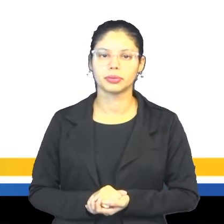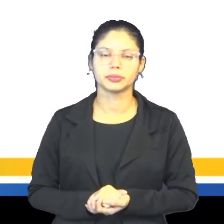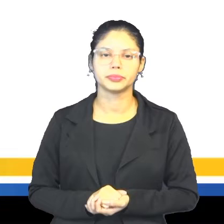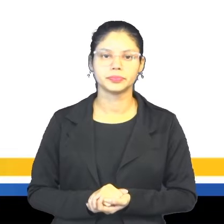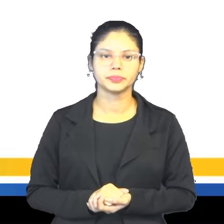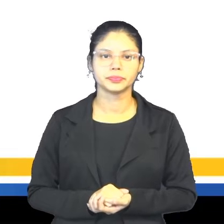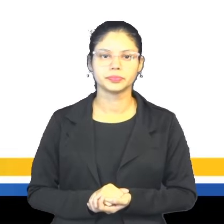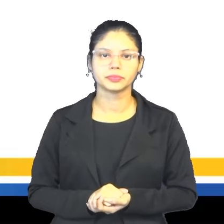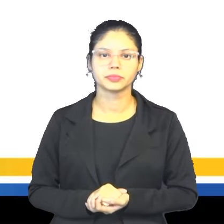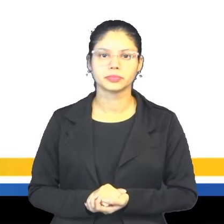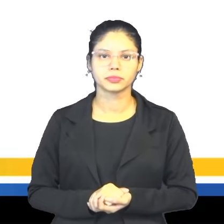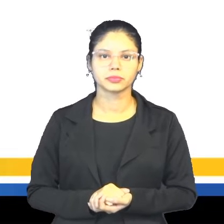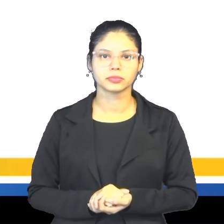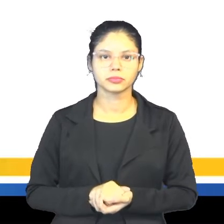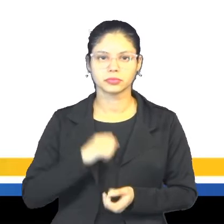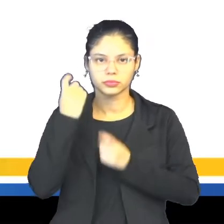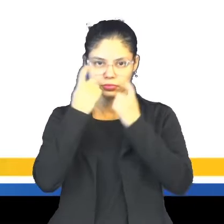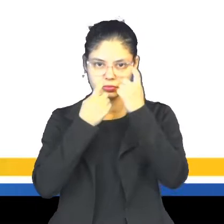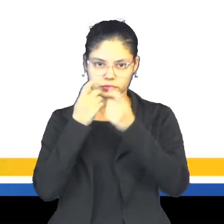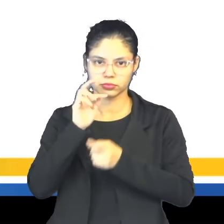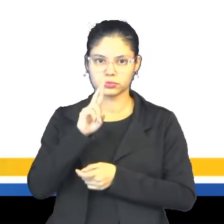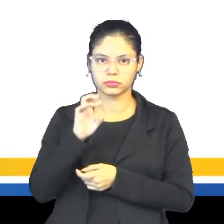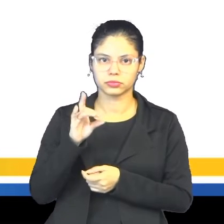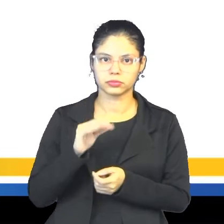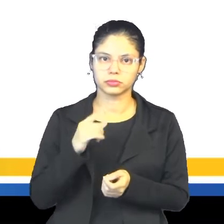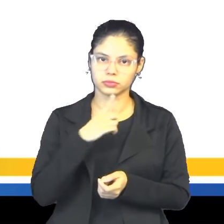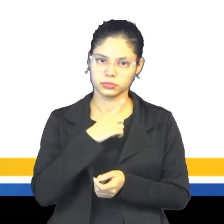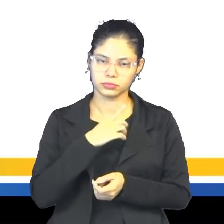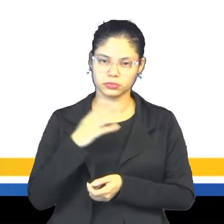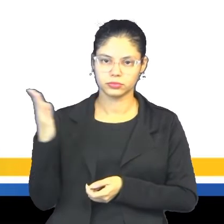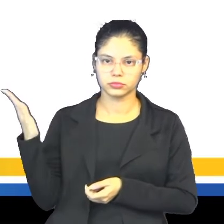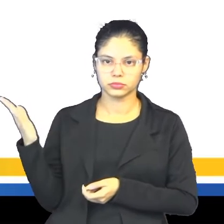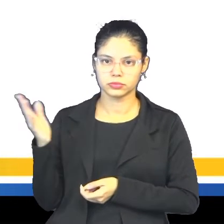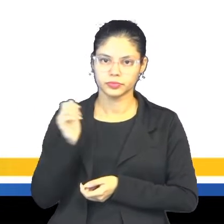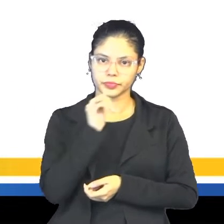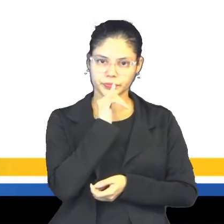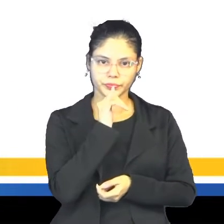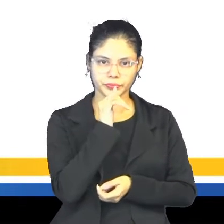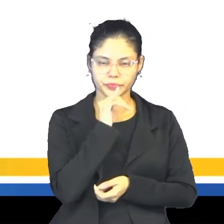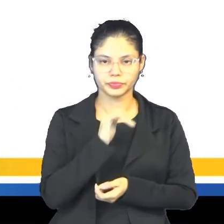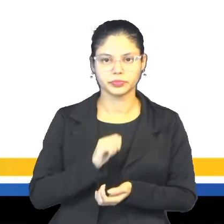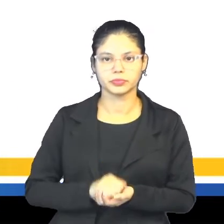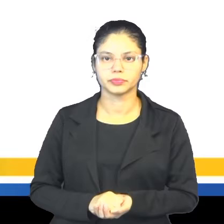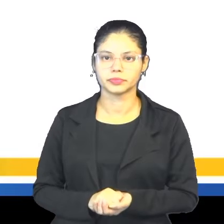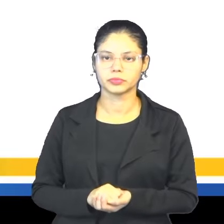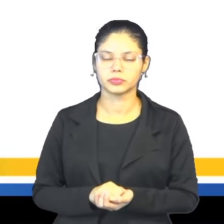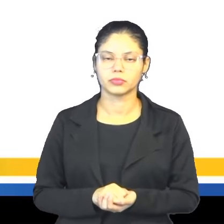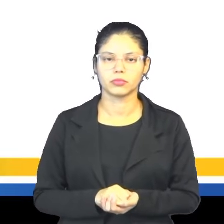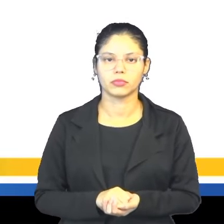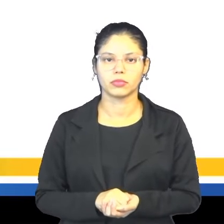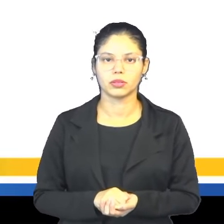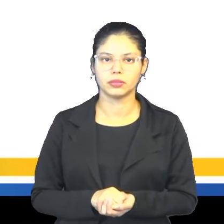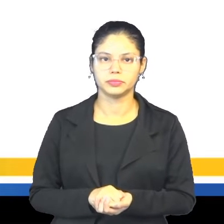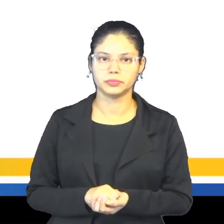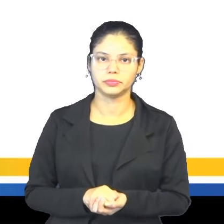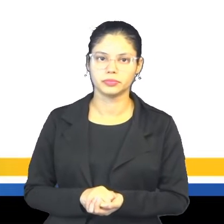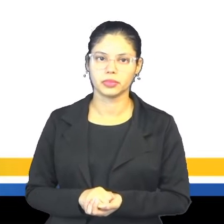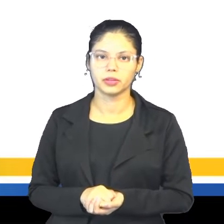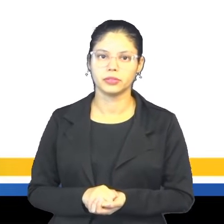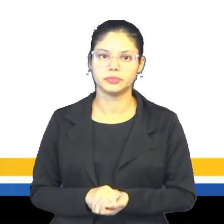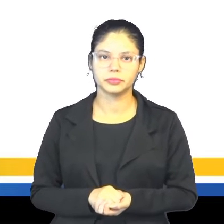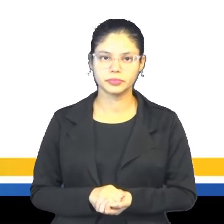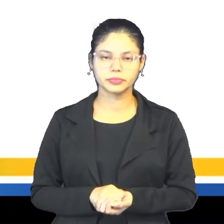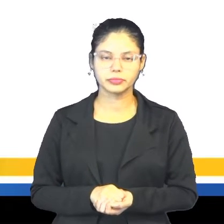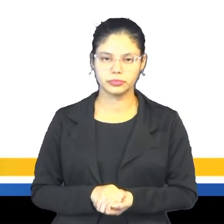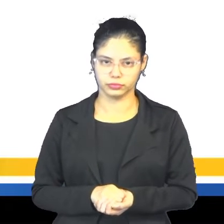Recurrence expressions, né, expressões de recorrência. Nós temos aí os exemplos dessas expressões. Nós temos ali o primeiro.